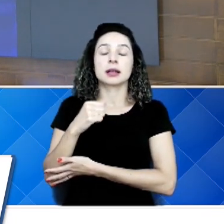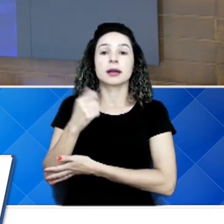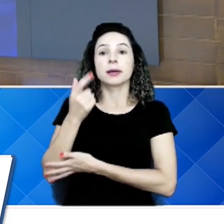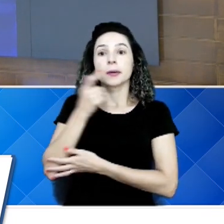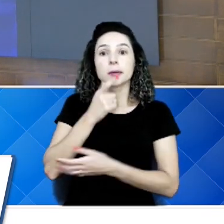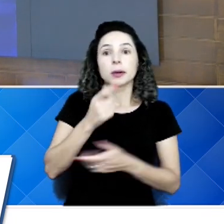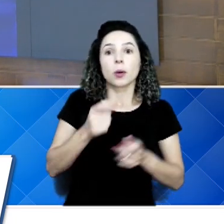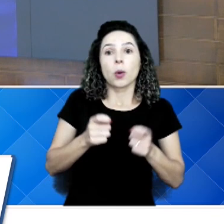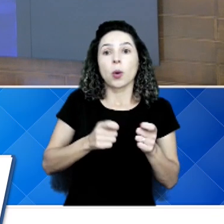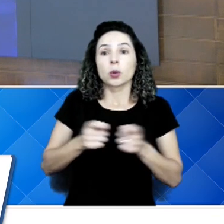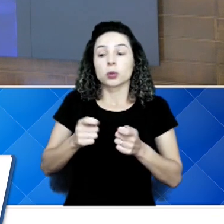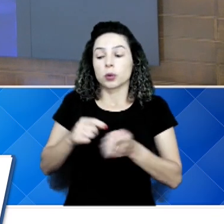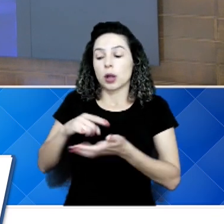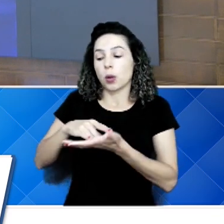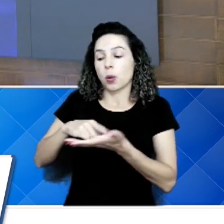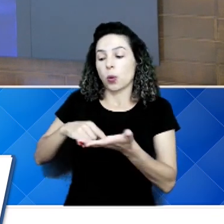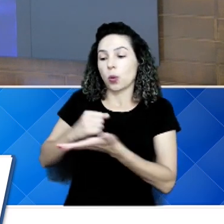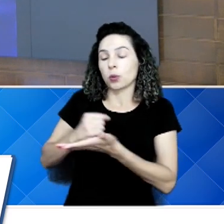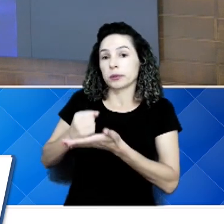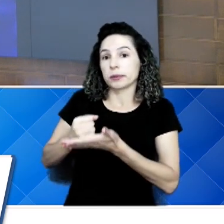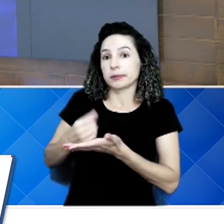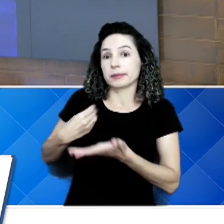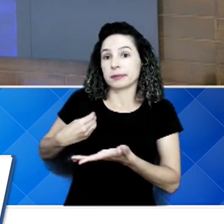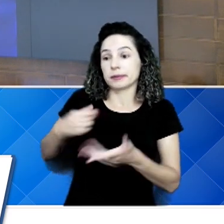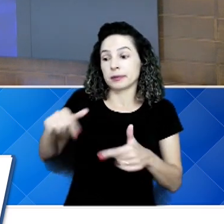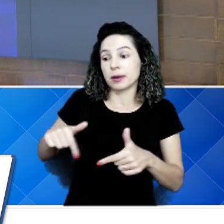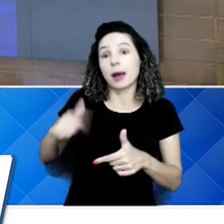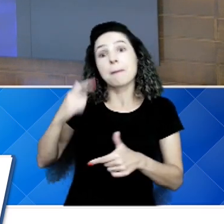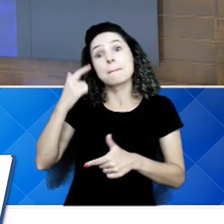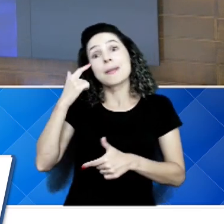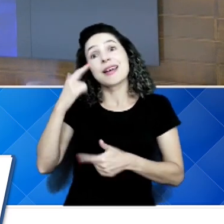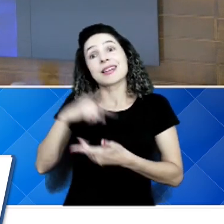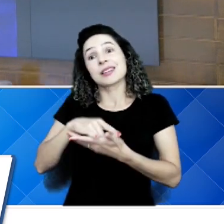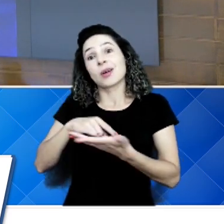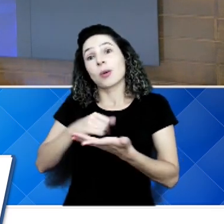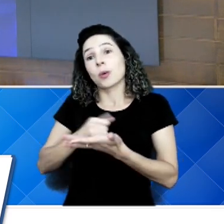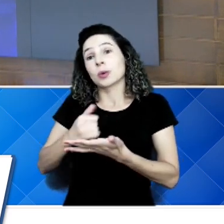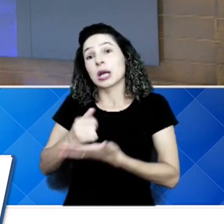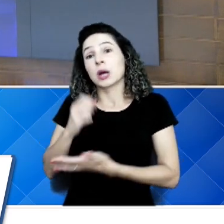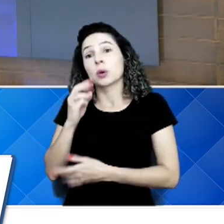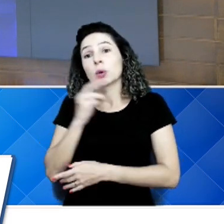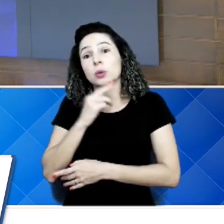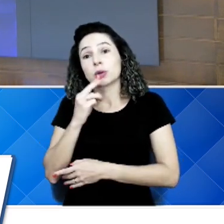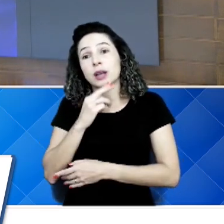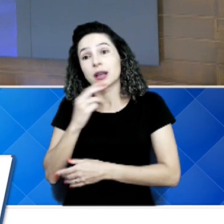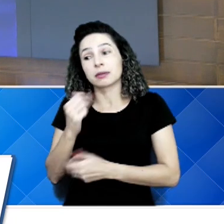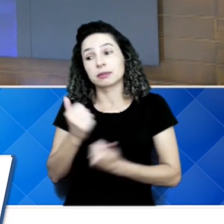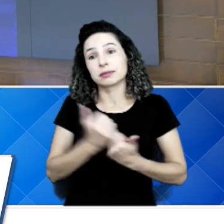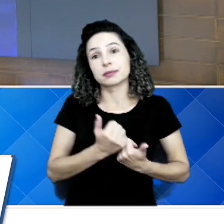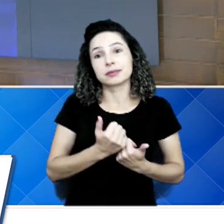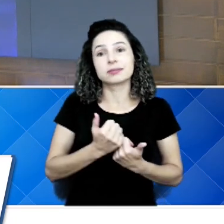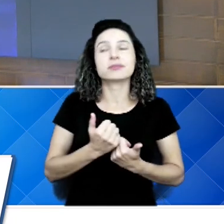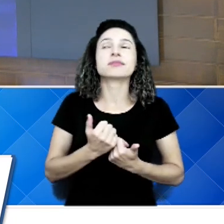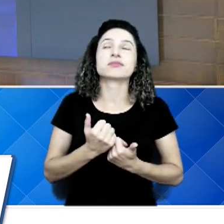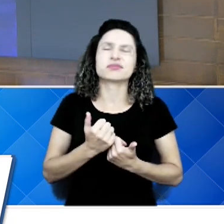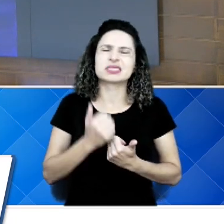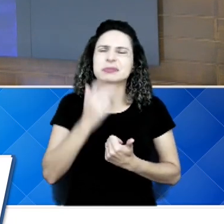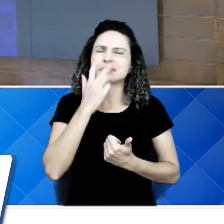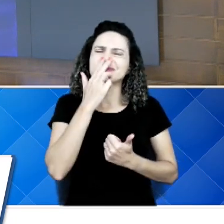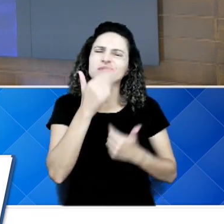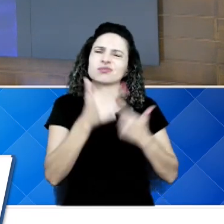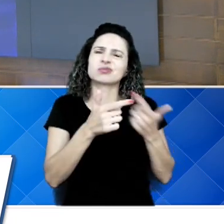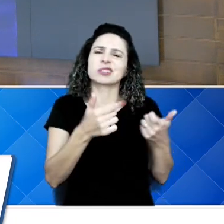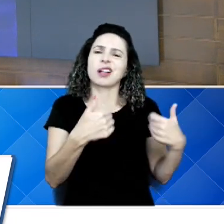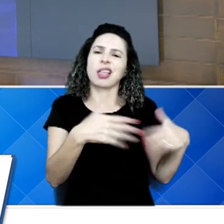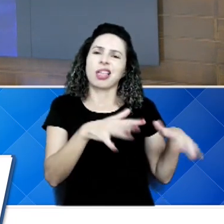contrato virgente já é difícil, imagine um contrato emergencial. Aí fica um serviço meia boca, meia